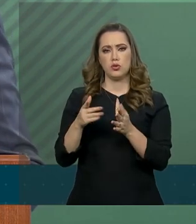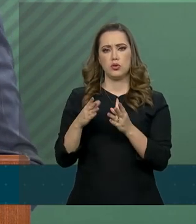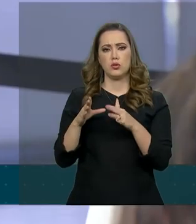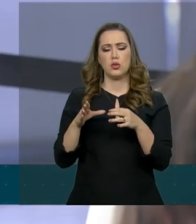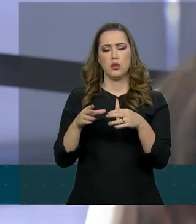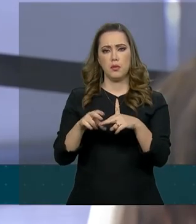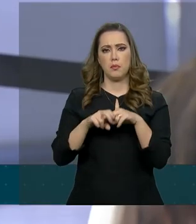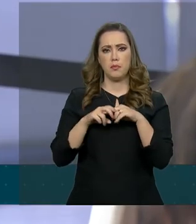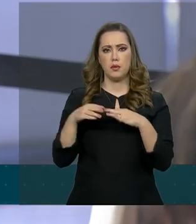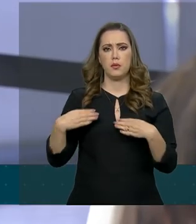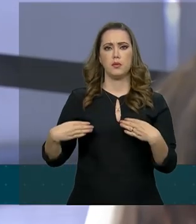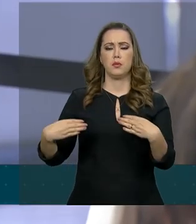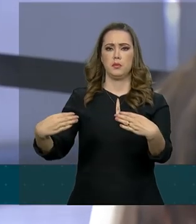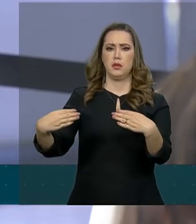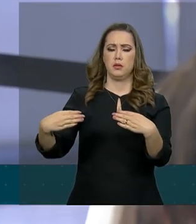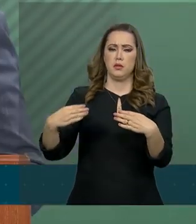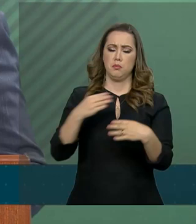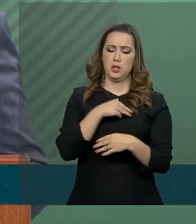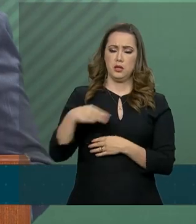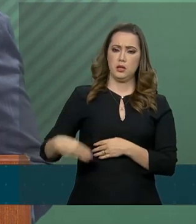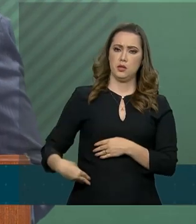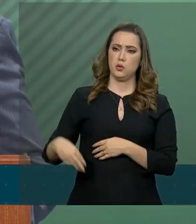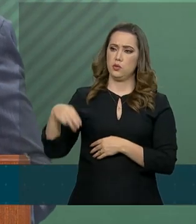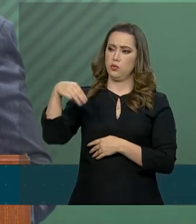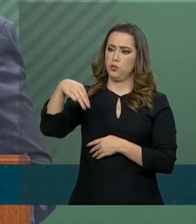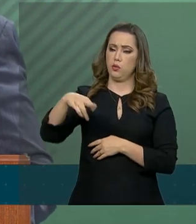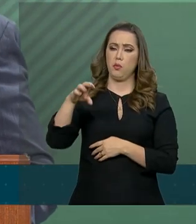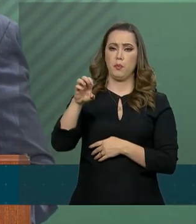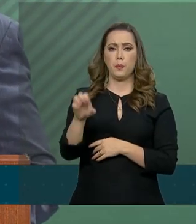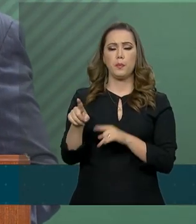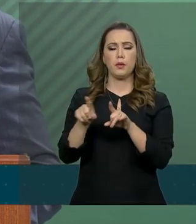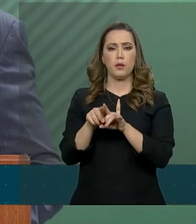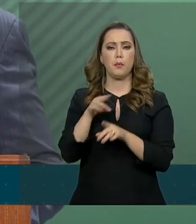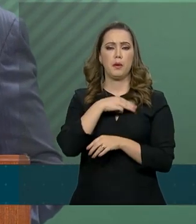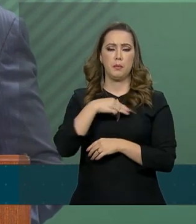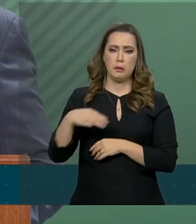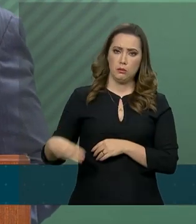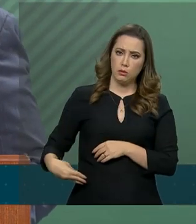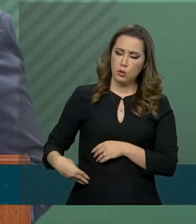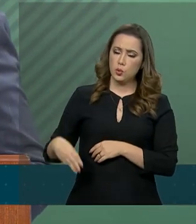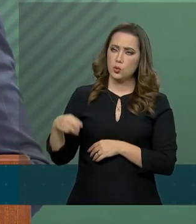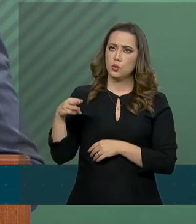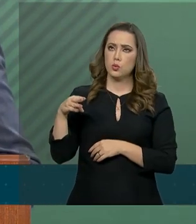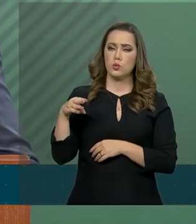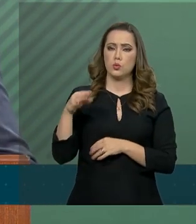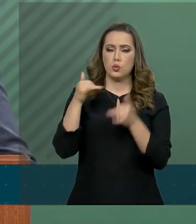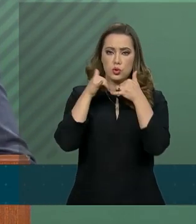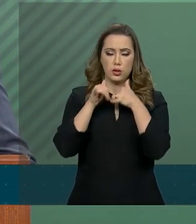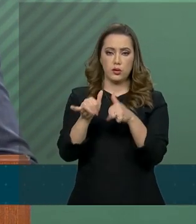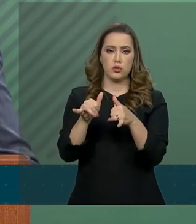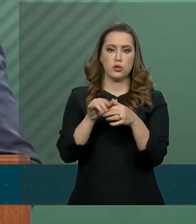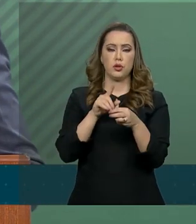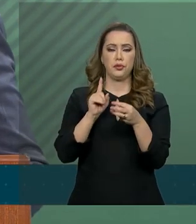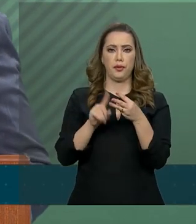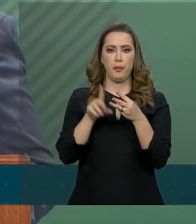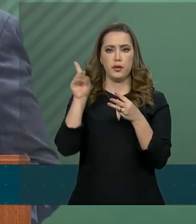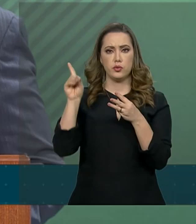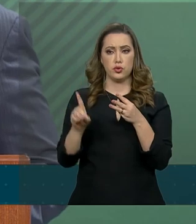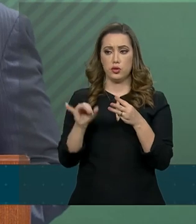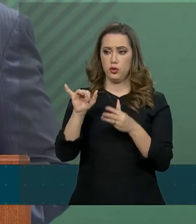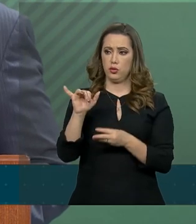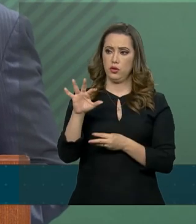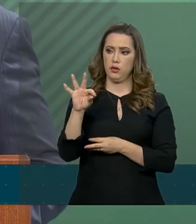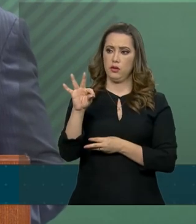ministro das Relações Exteriores, o Ernesto Araújo, das Minas e Energia, o Almirante Bento, e do diretor-geral de